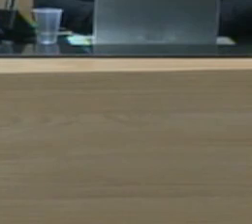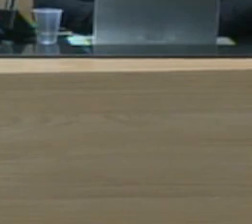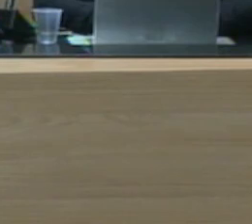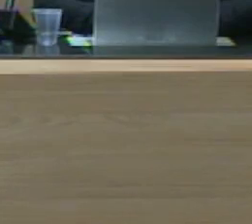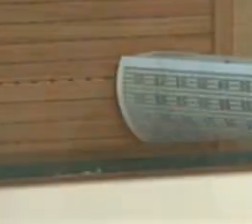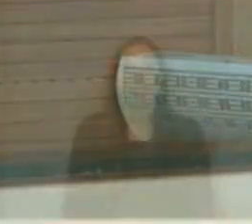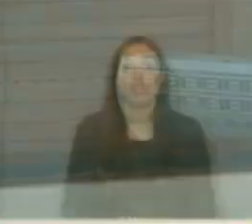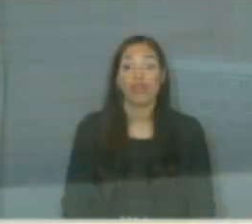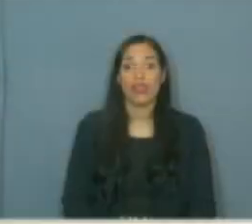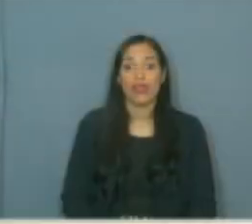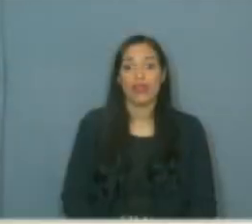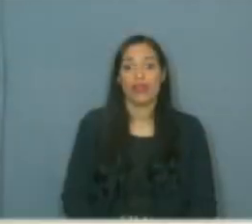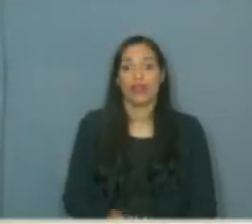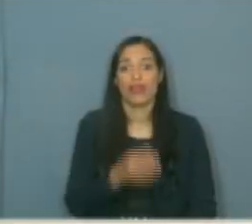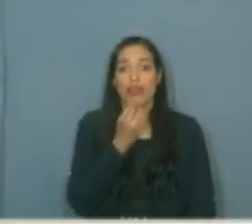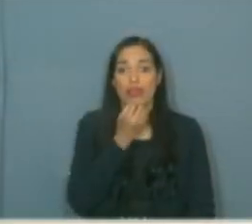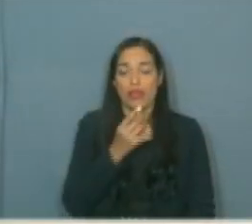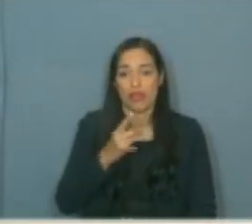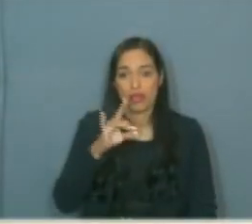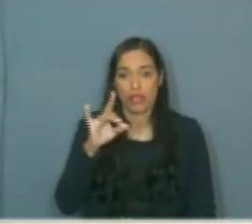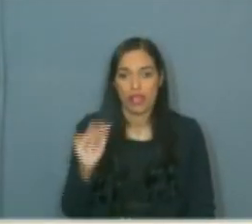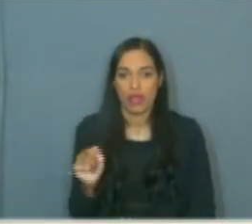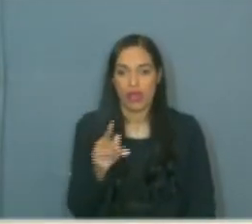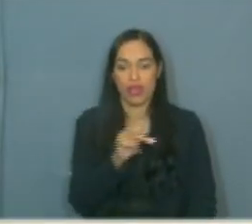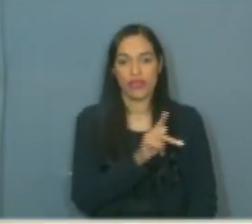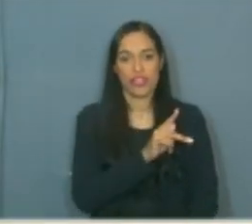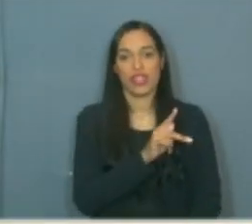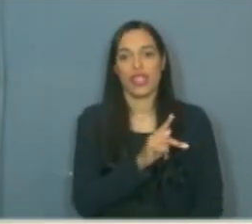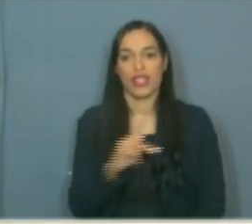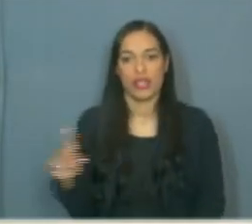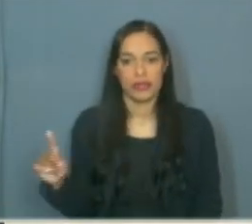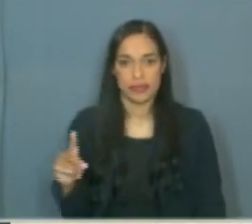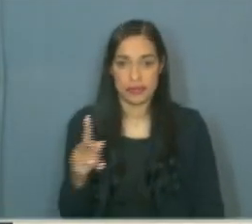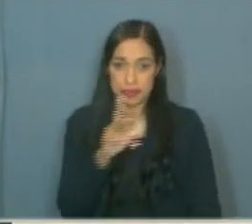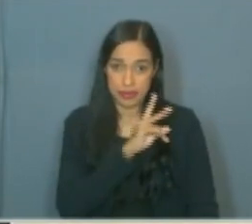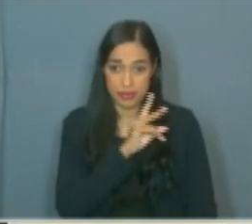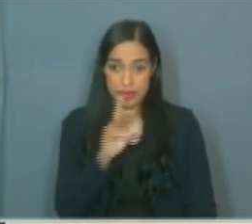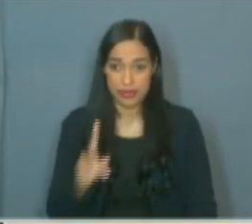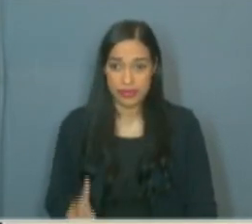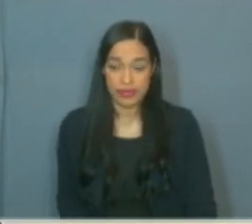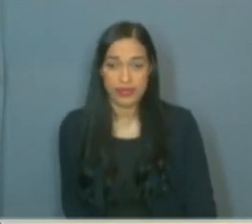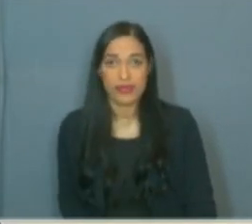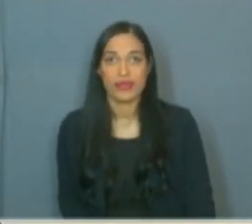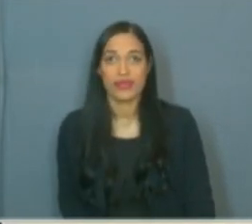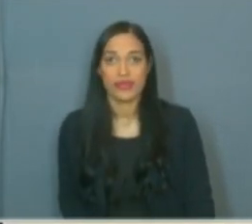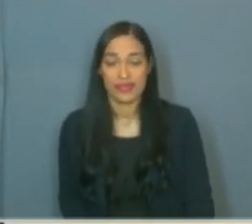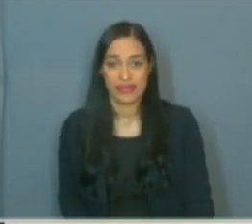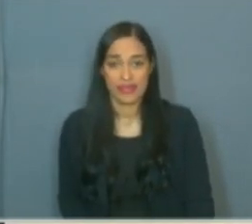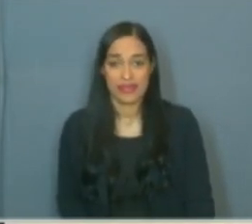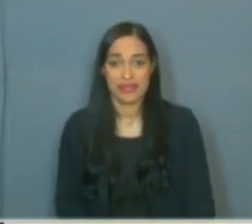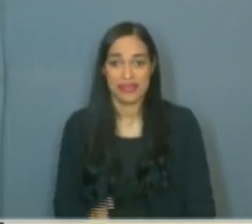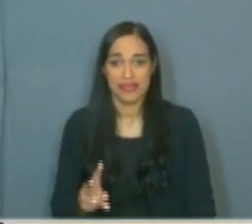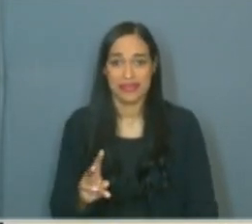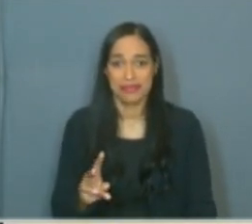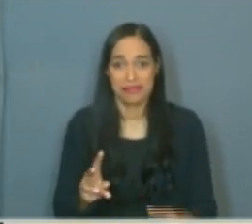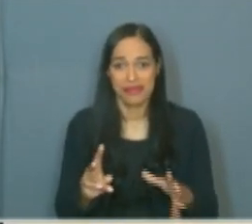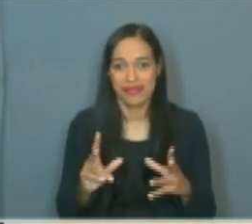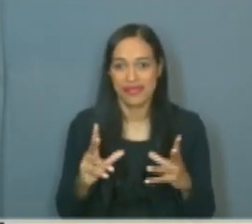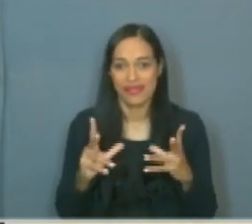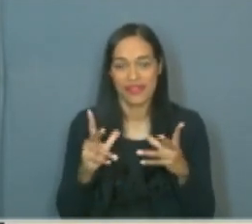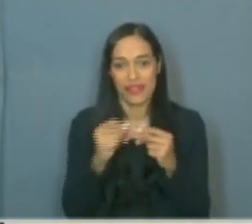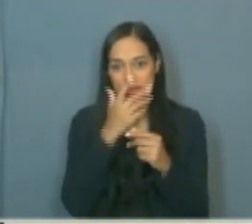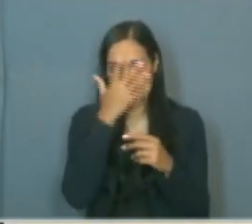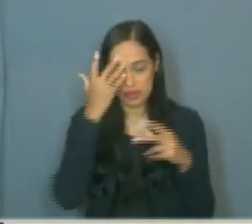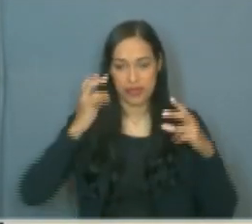Bom dia, senhor presidente, senhoras vereadoras, senhores vereadores, público que nos acompanha nas